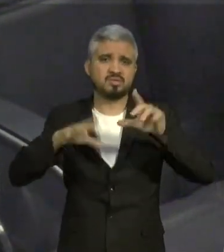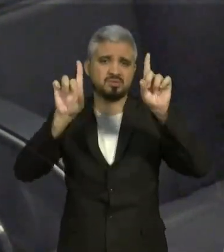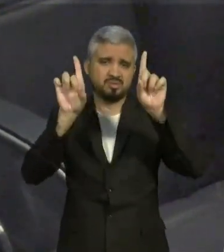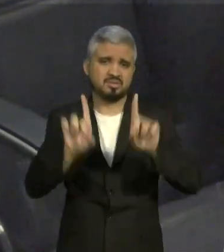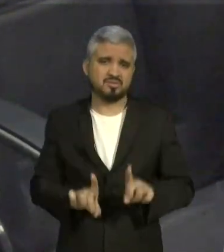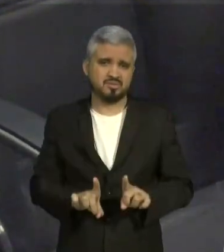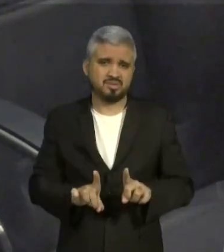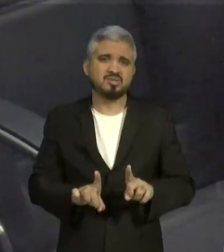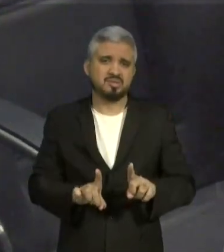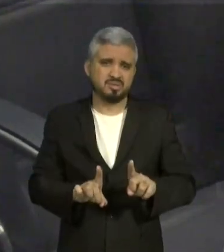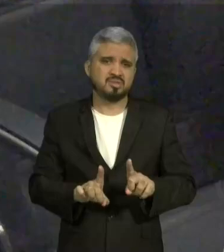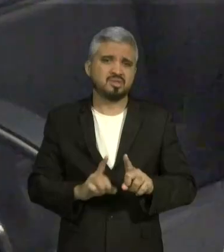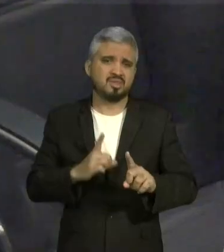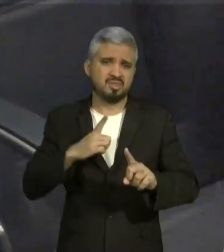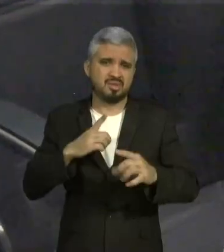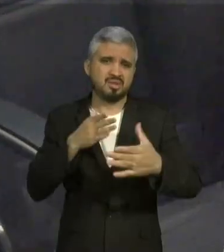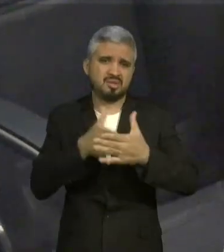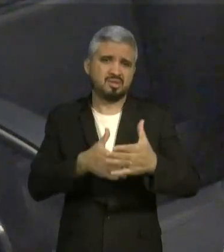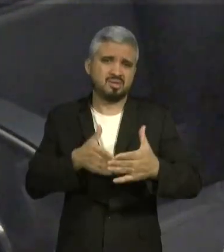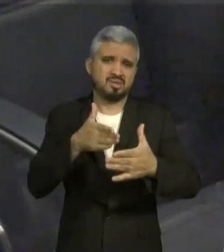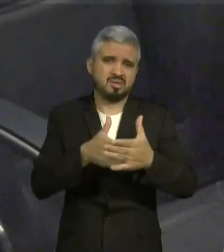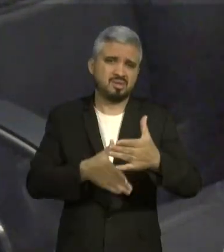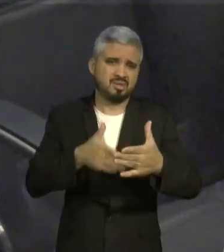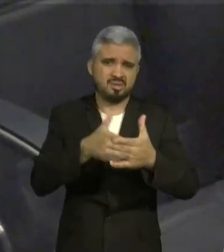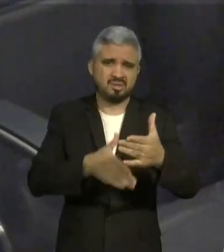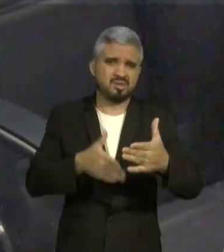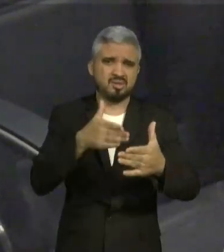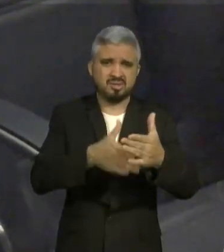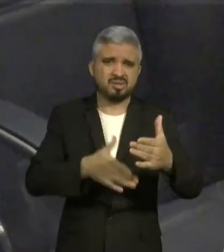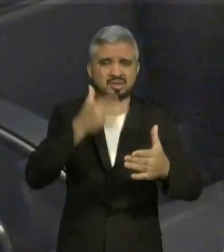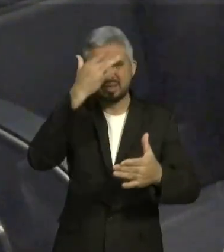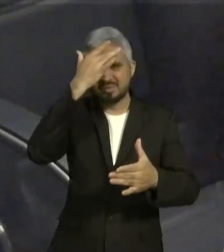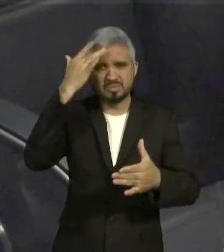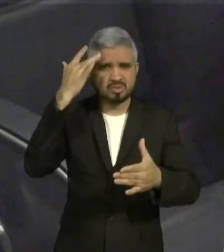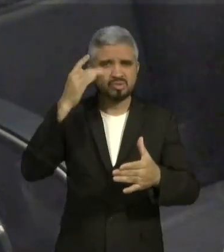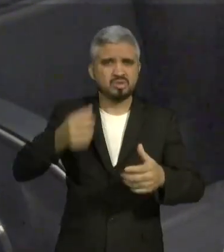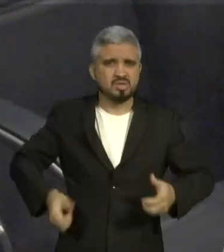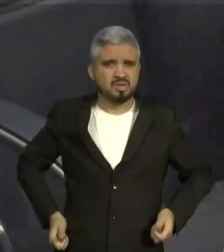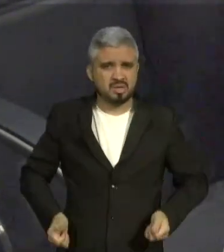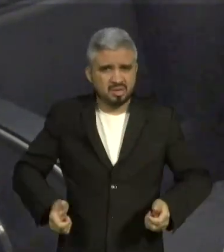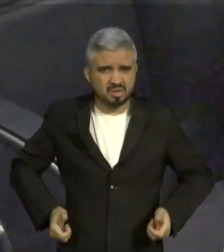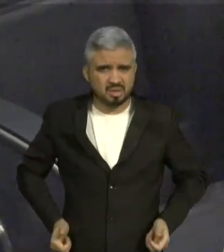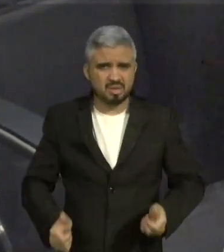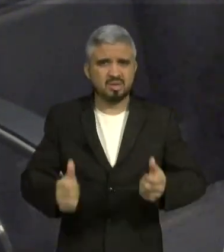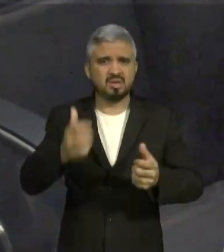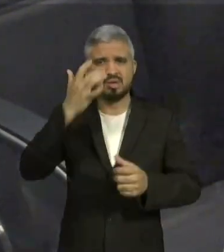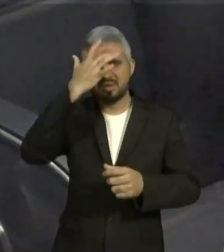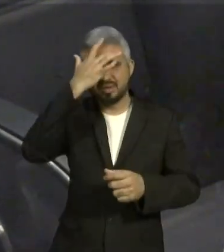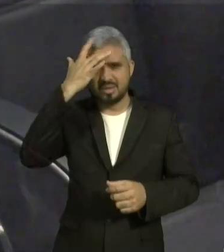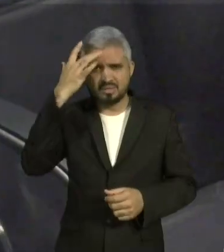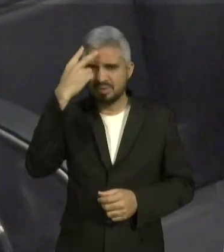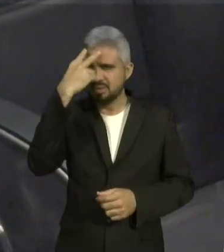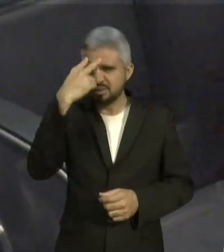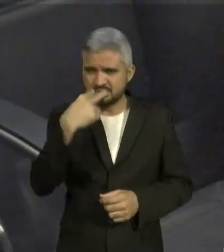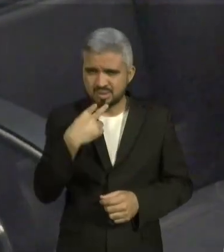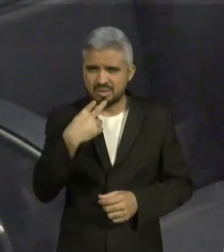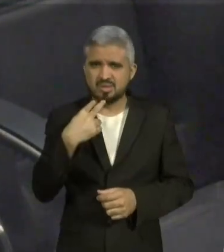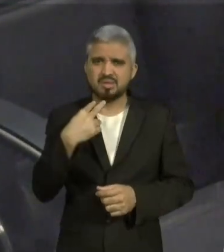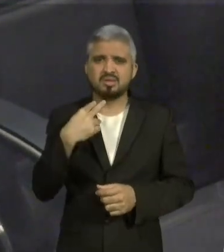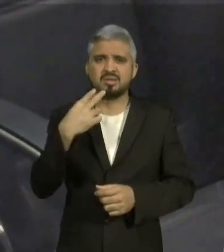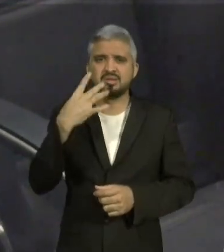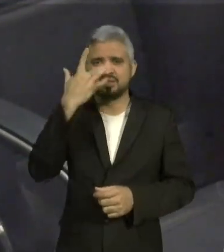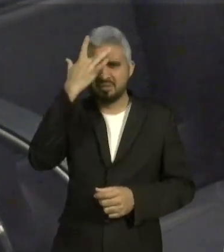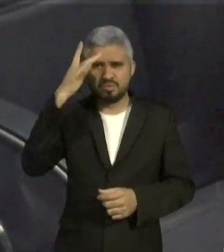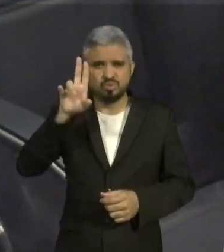acessibilidade do cadeirante, daquele que anda de muleta, do que tem deficiência visual. E nós temos que olhar como somos,